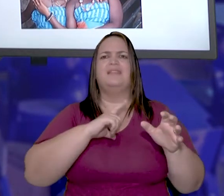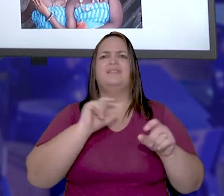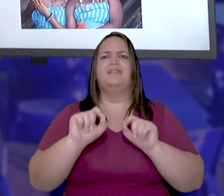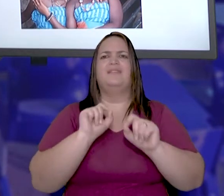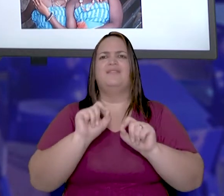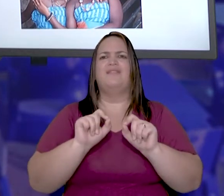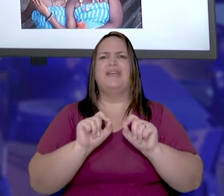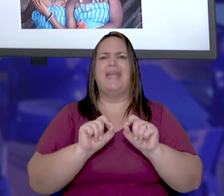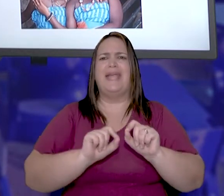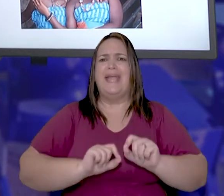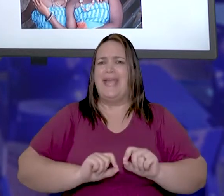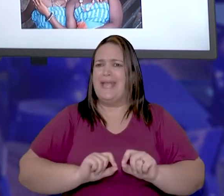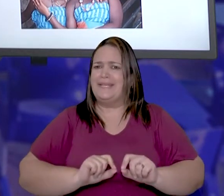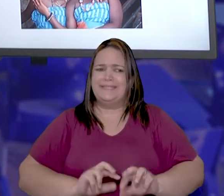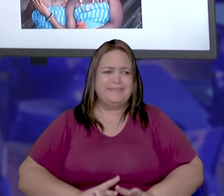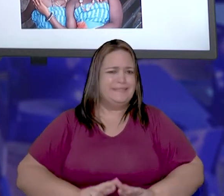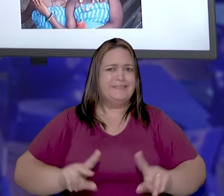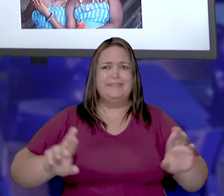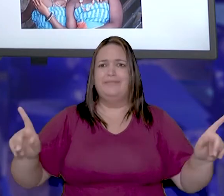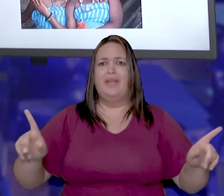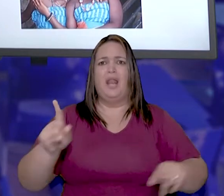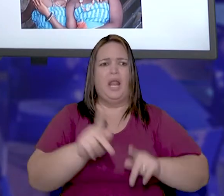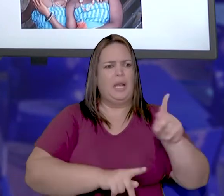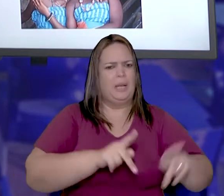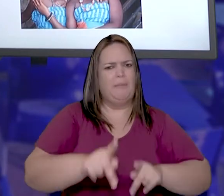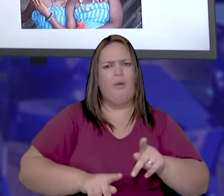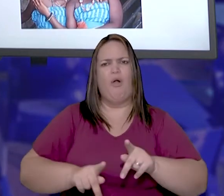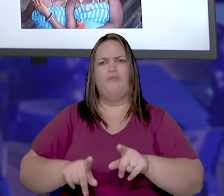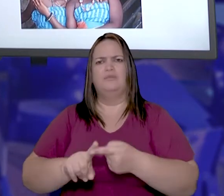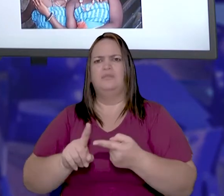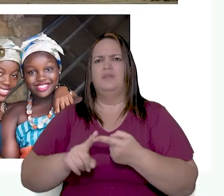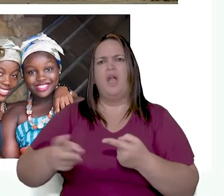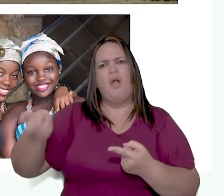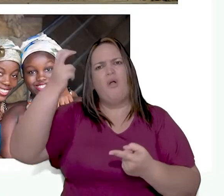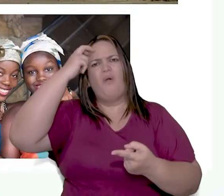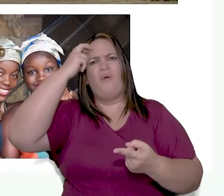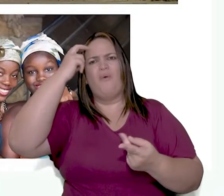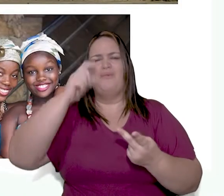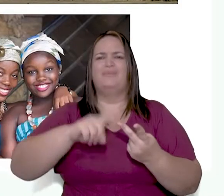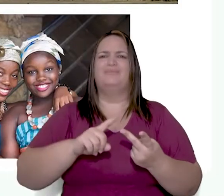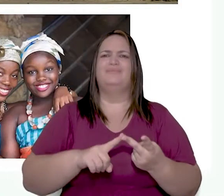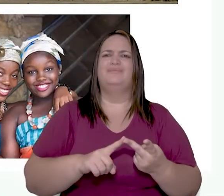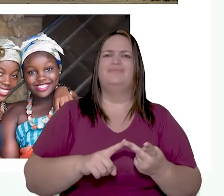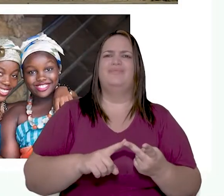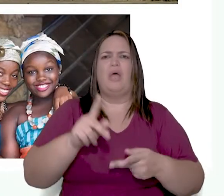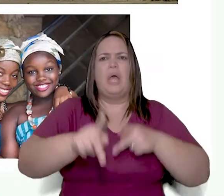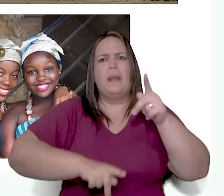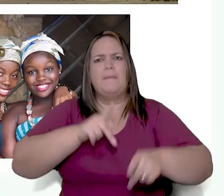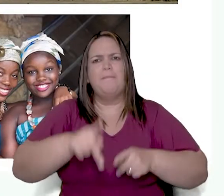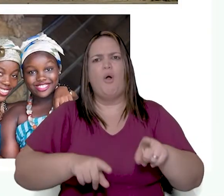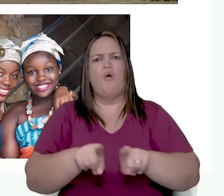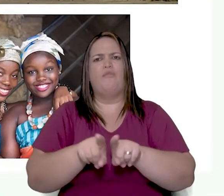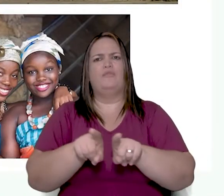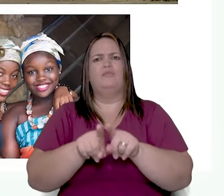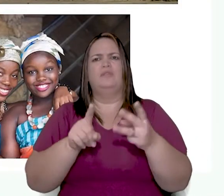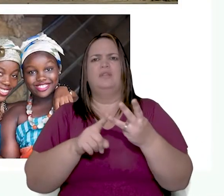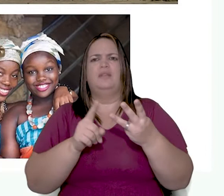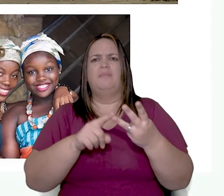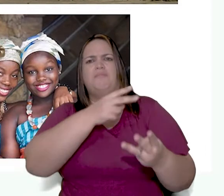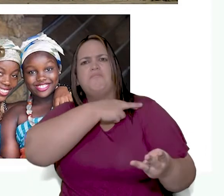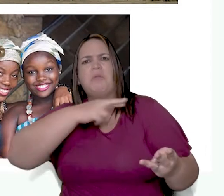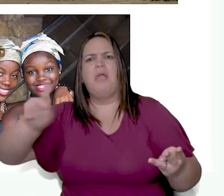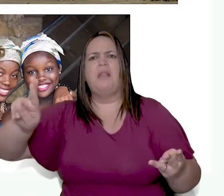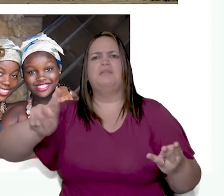na parte da África Sub-Sahariana existe uma diversidade, não só